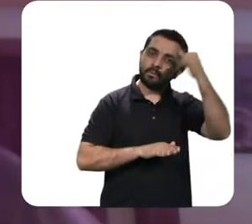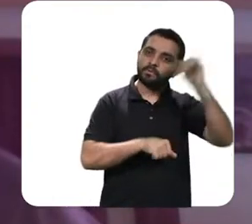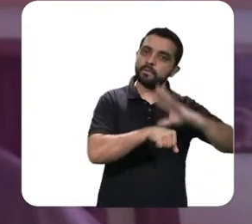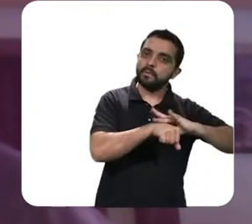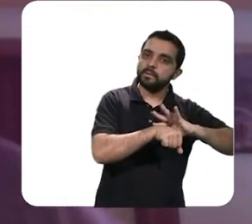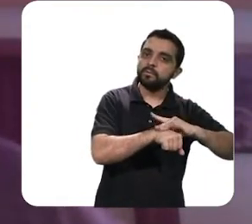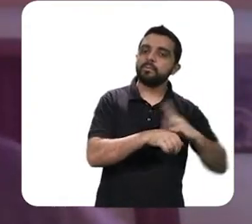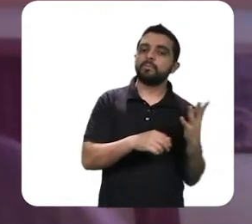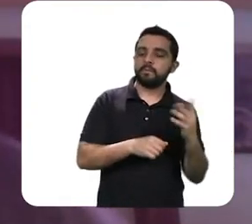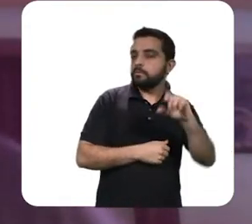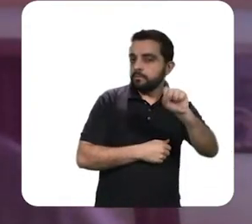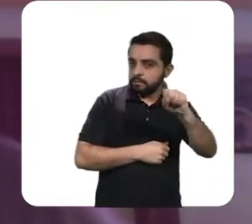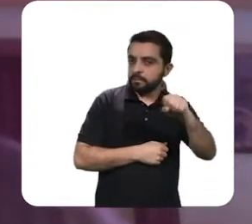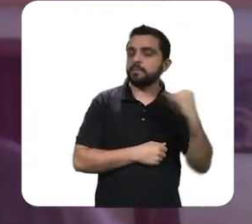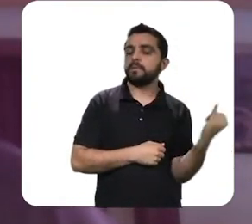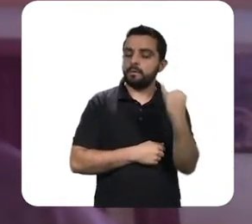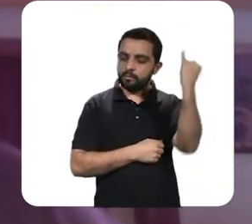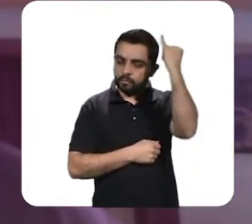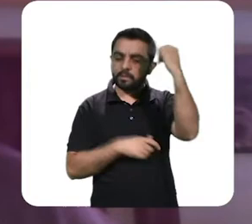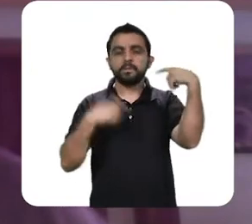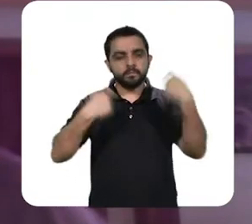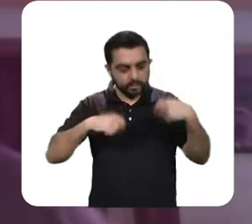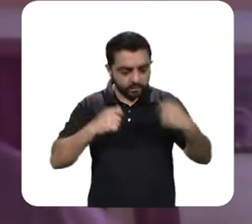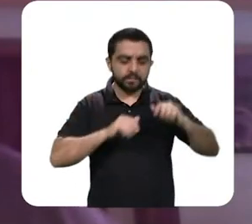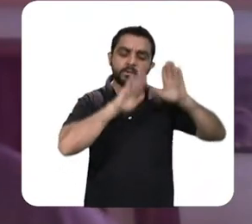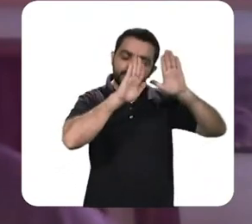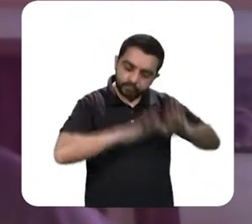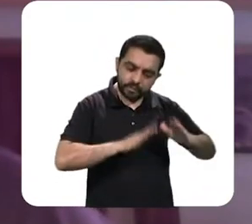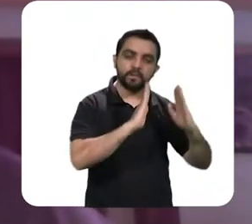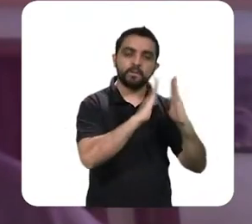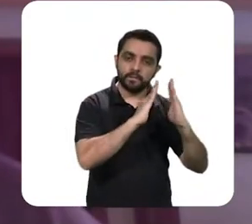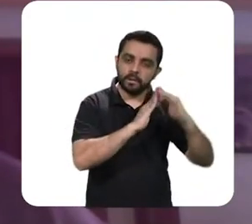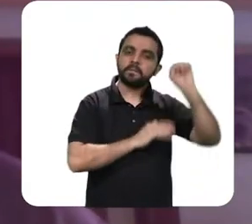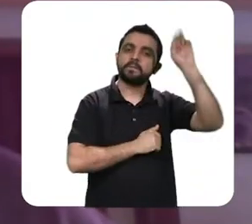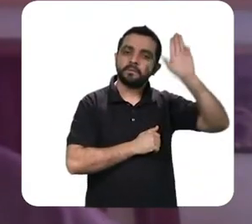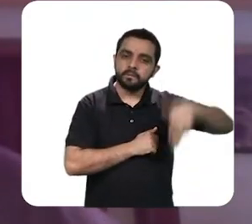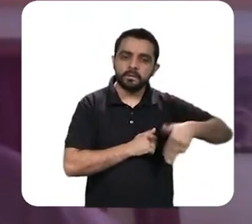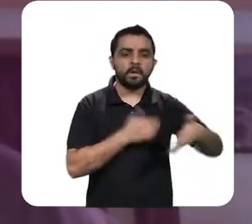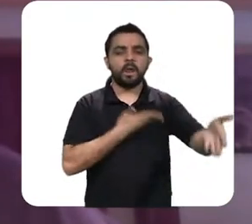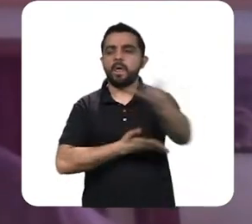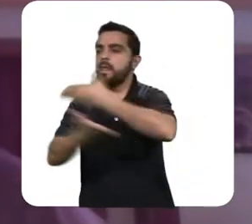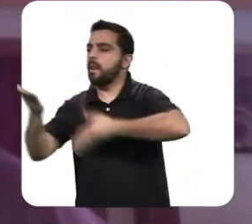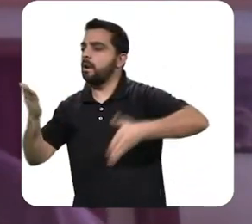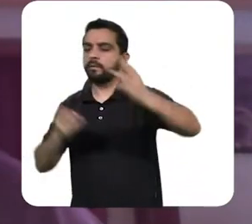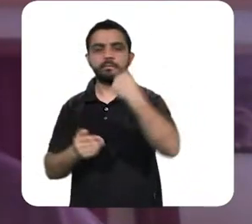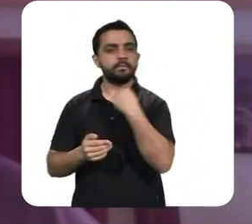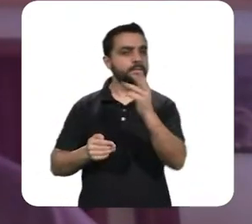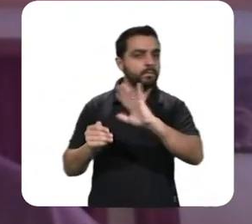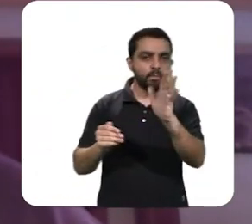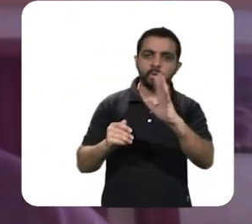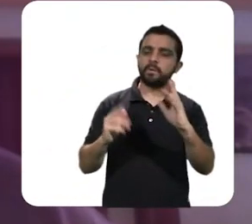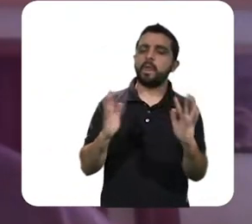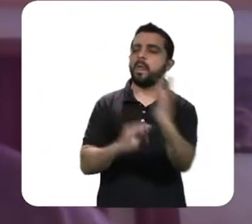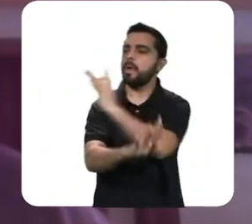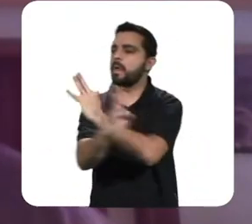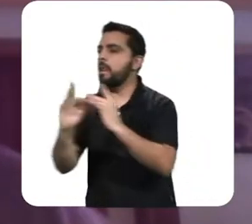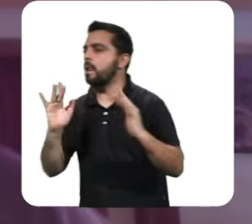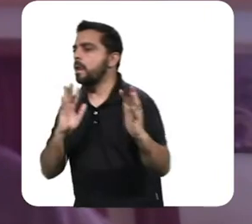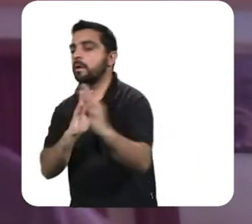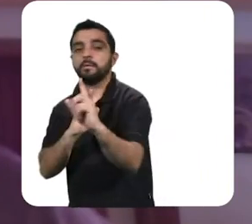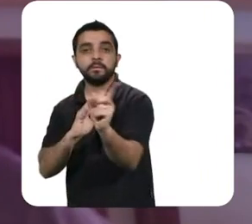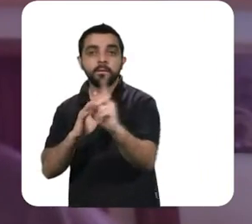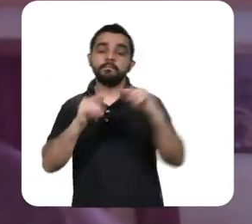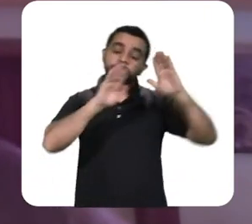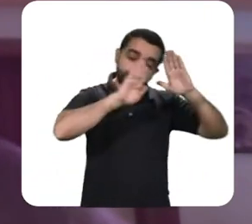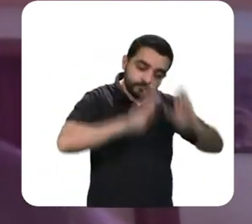população sim todo mundo tem que ficar em quarentena não pode ninguém frequentar o espaço público as pessoas tem que ficar em casa e assim